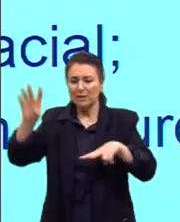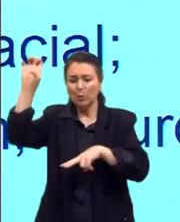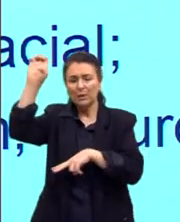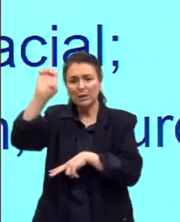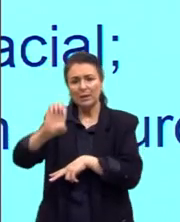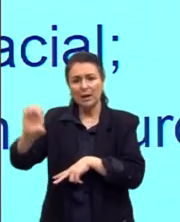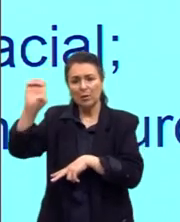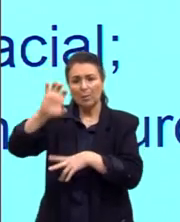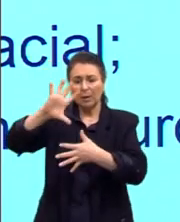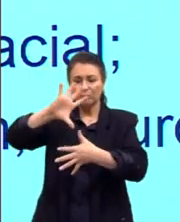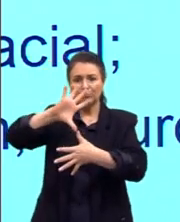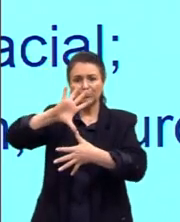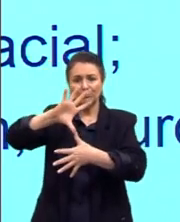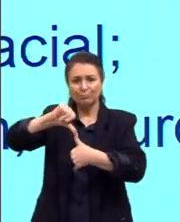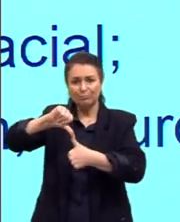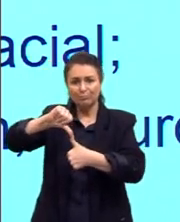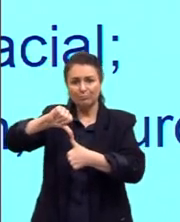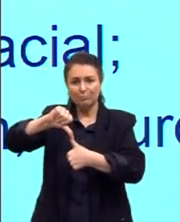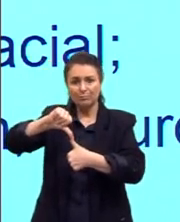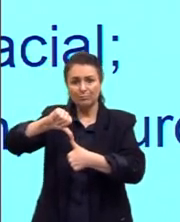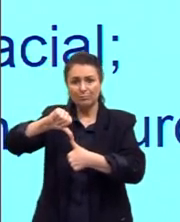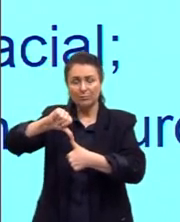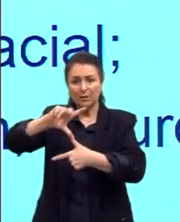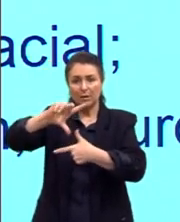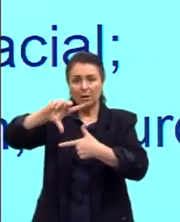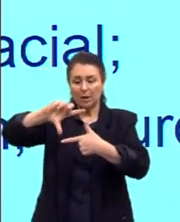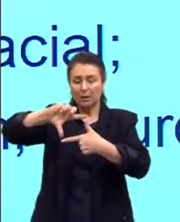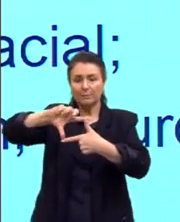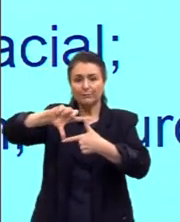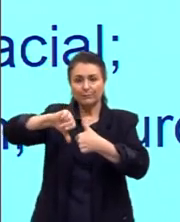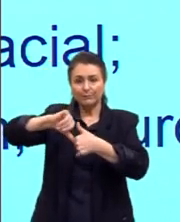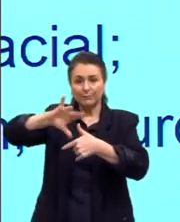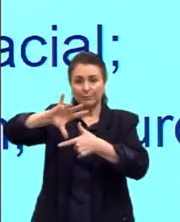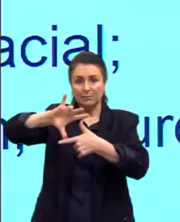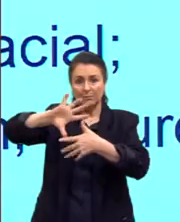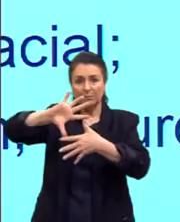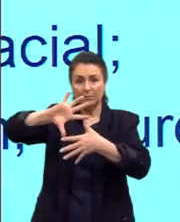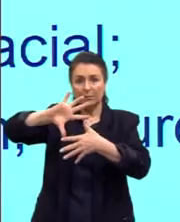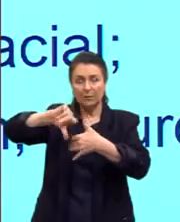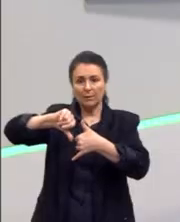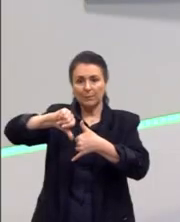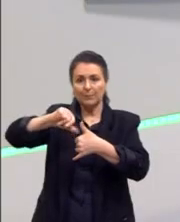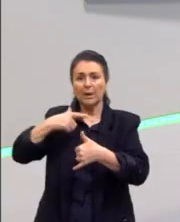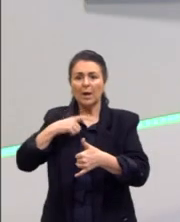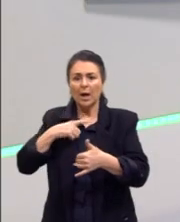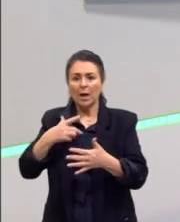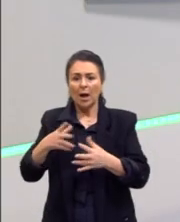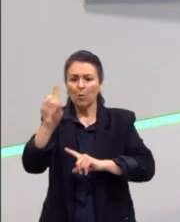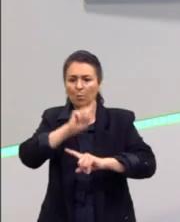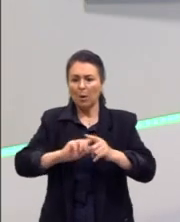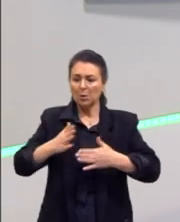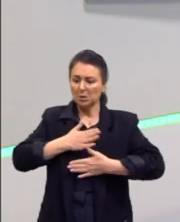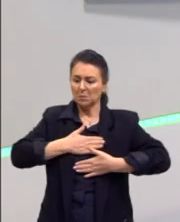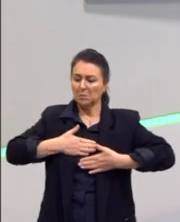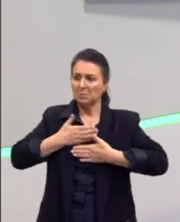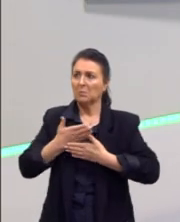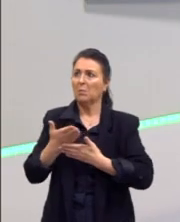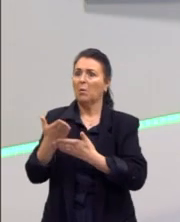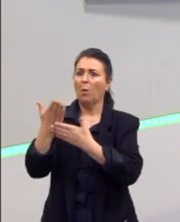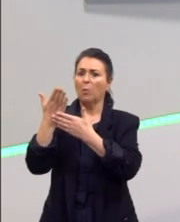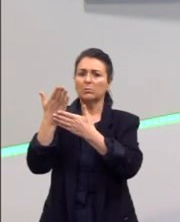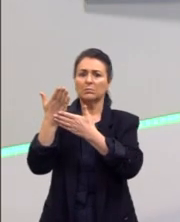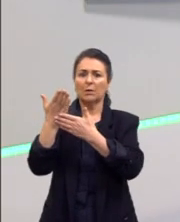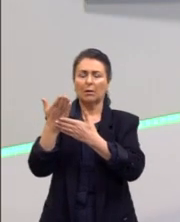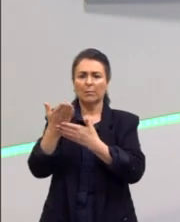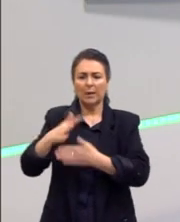absurdo disso ser exposto dessa forma e como algo glorioso, algo a ser celebrado. Lembrando que também, nesse